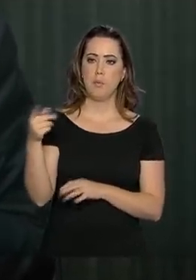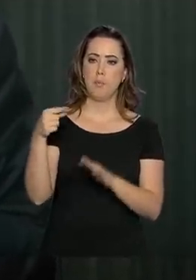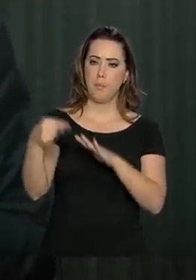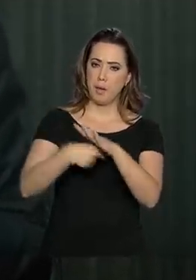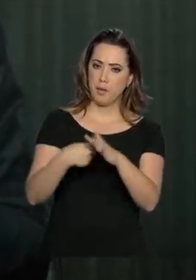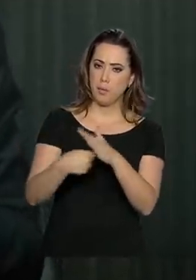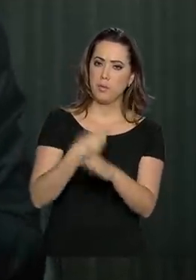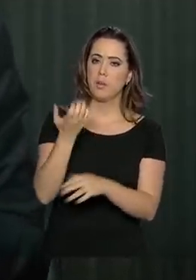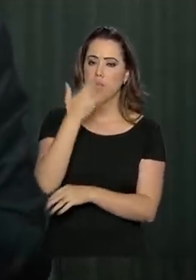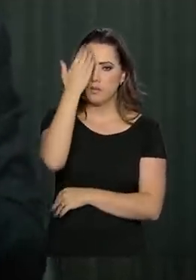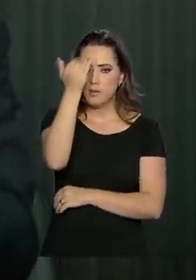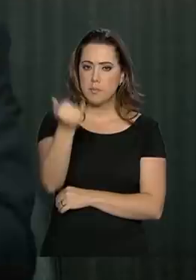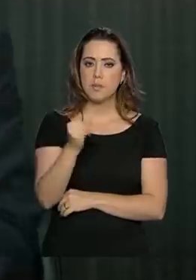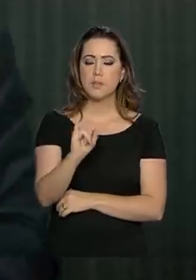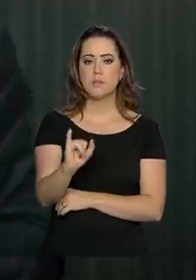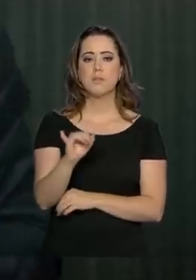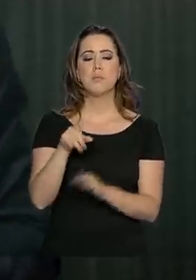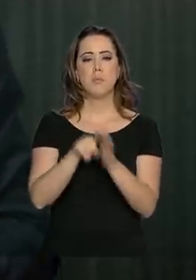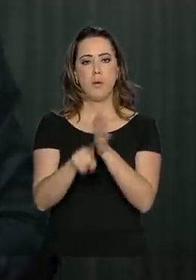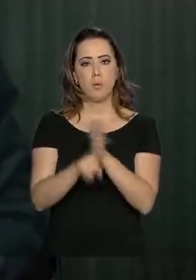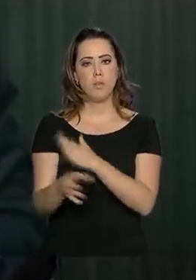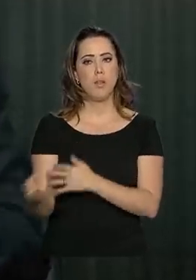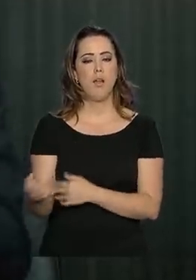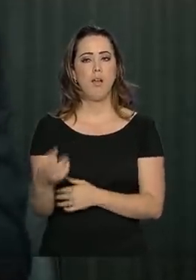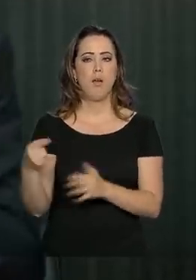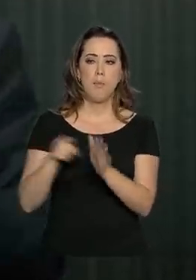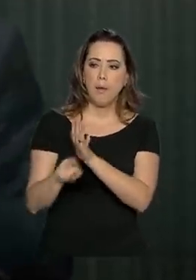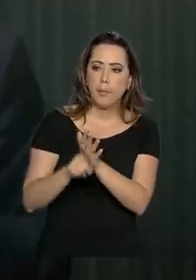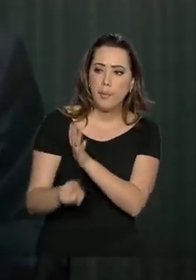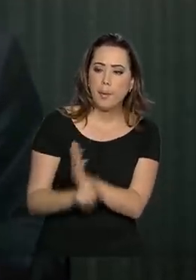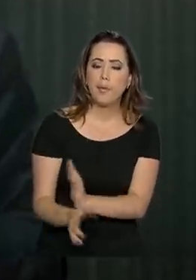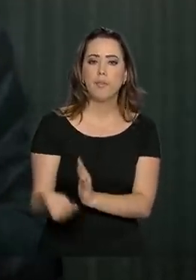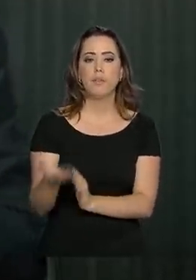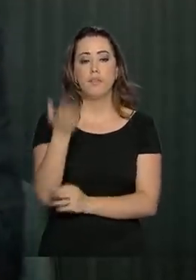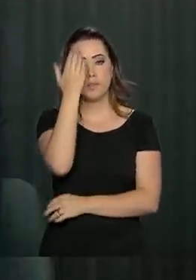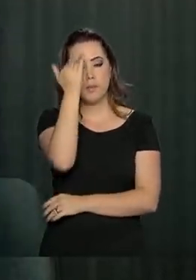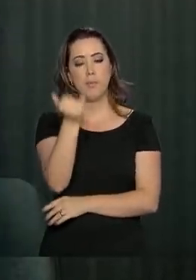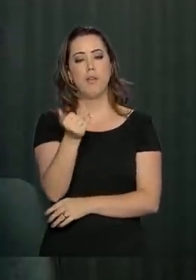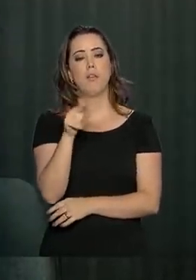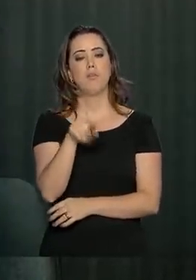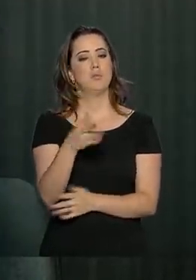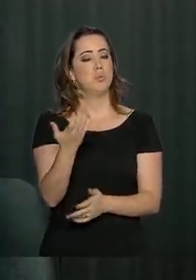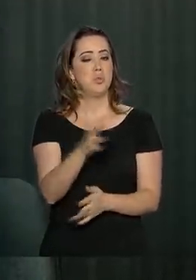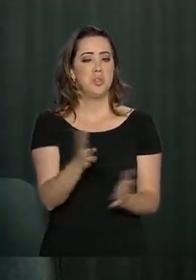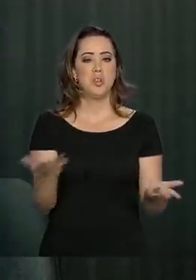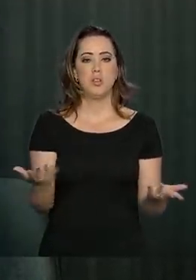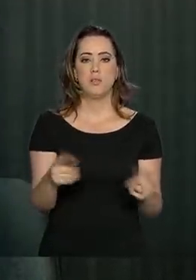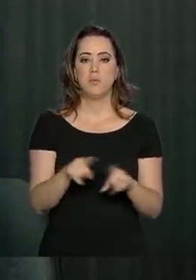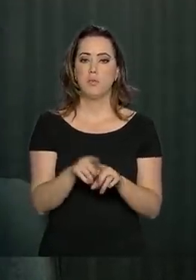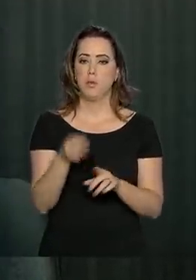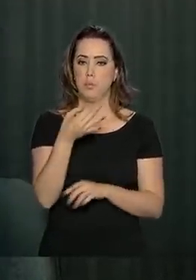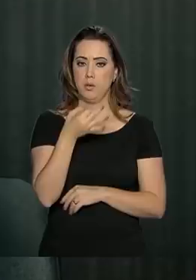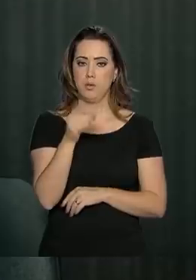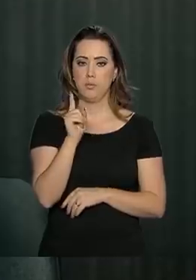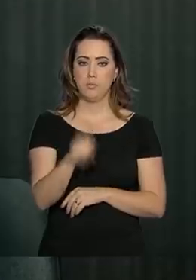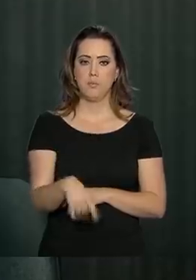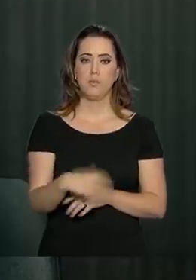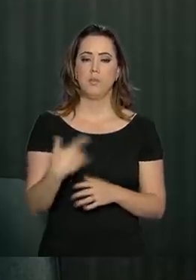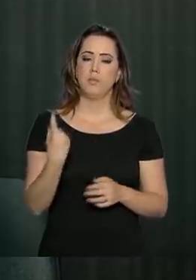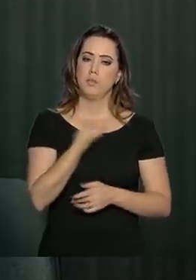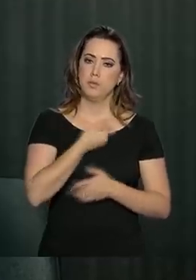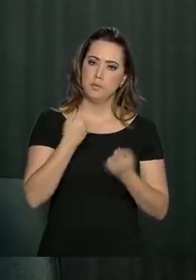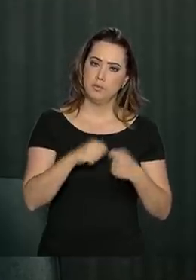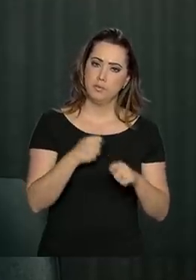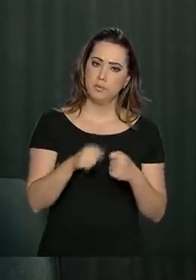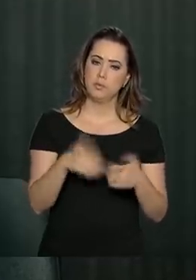pergunta quer saber. Se você perguntar demais, você vai acabar descobrindo, coisa que você nem queria saber. Então, eu sugiro o seguinte, sejamos